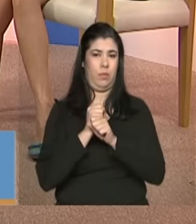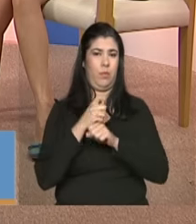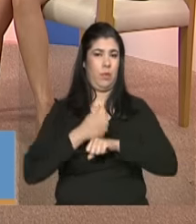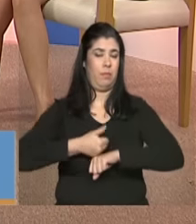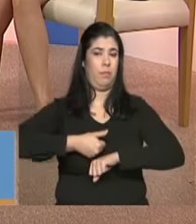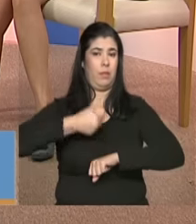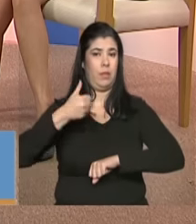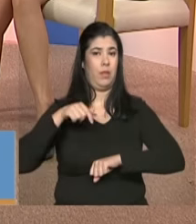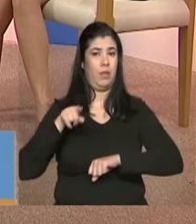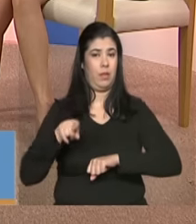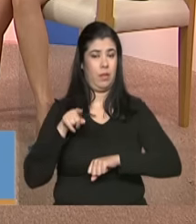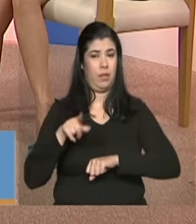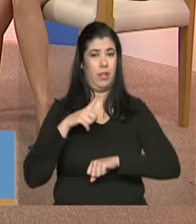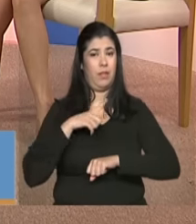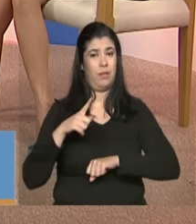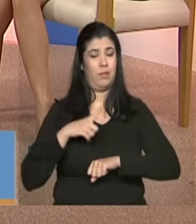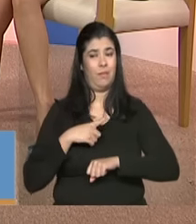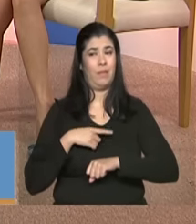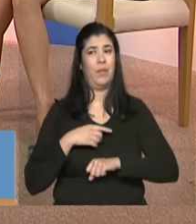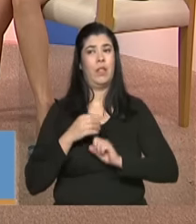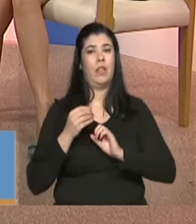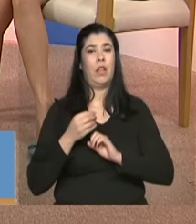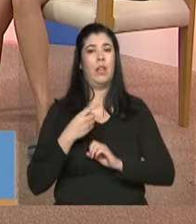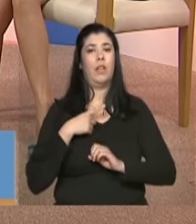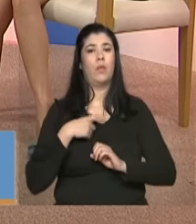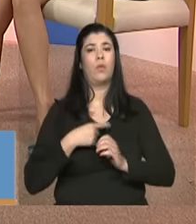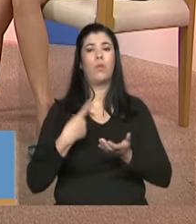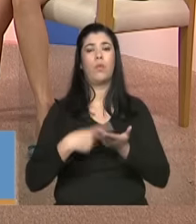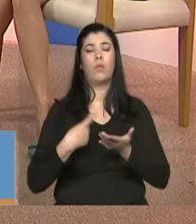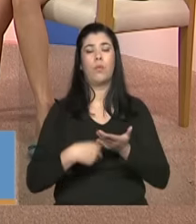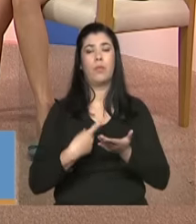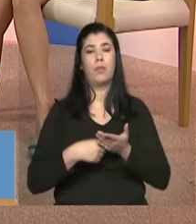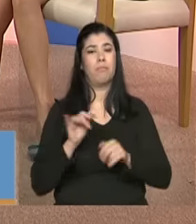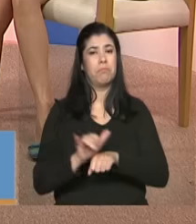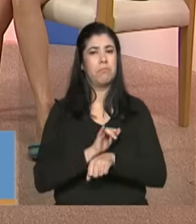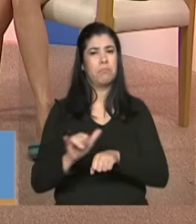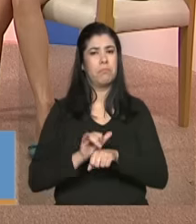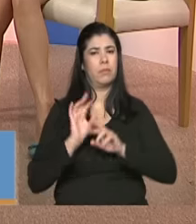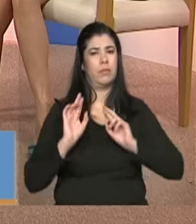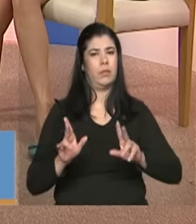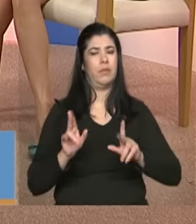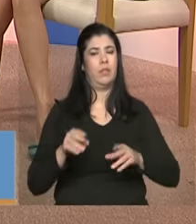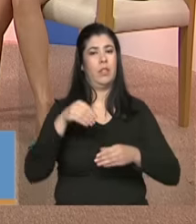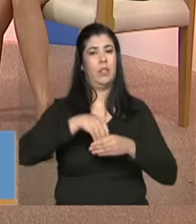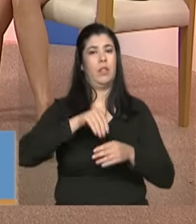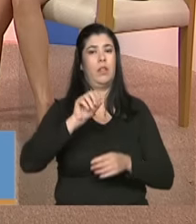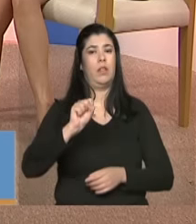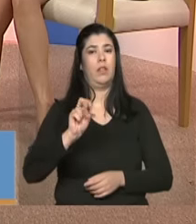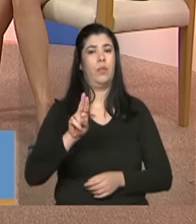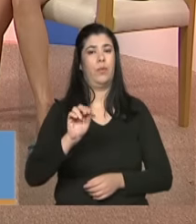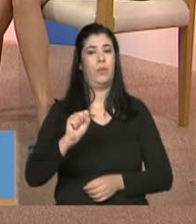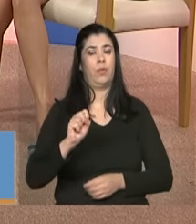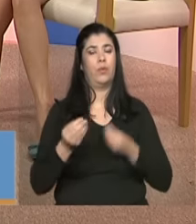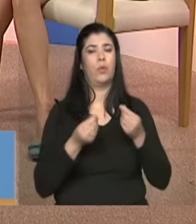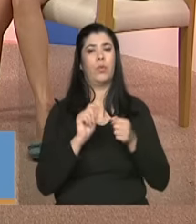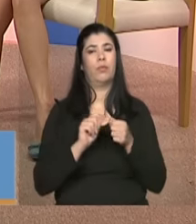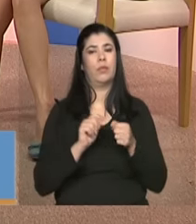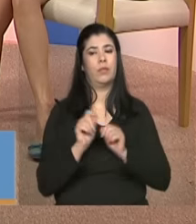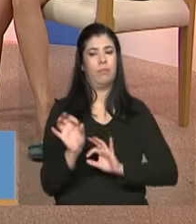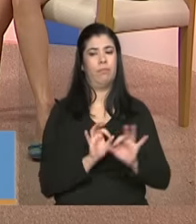composto uma agenda estratégica dos suas para que a gente possa então organizar essa oferta de uma forma mais